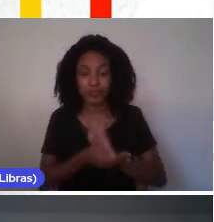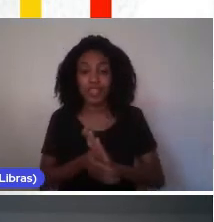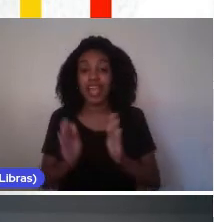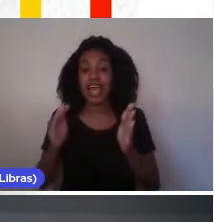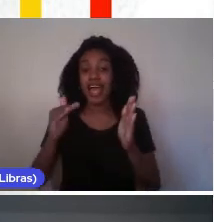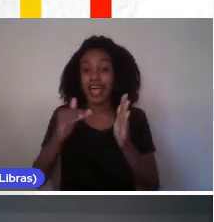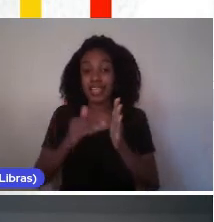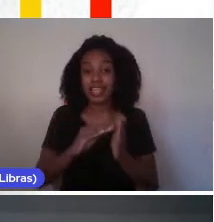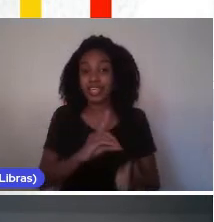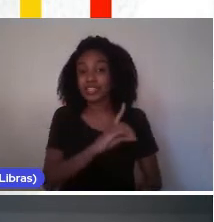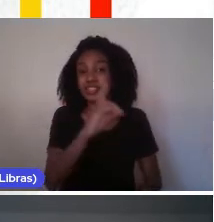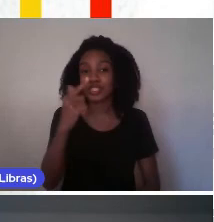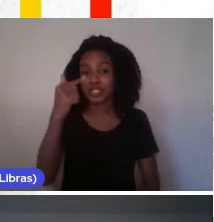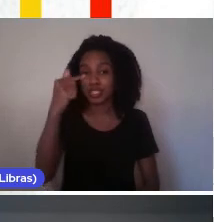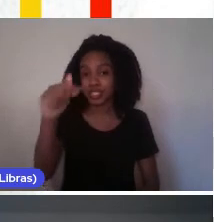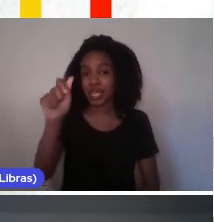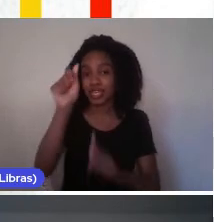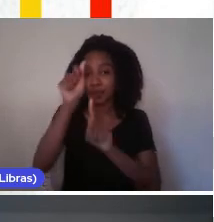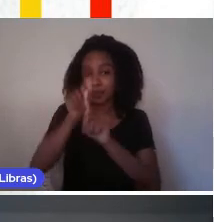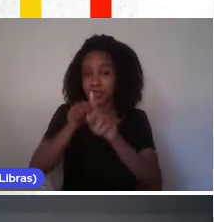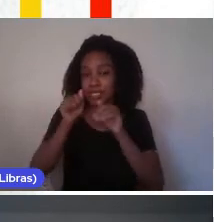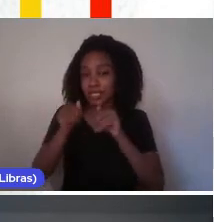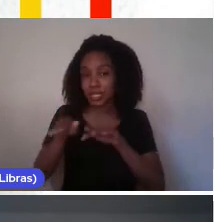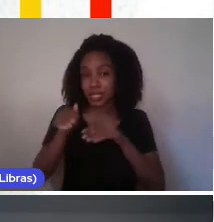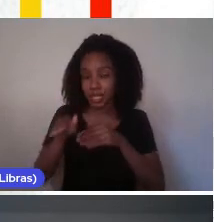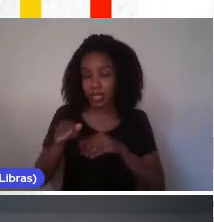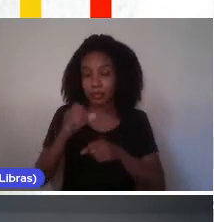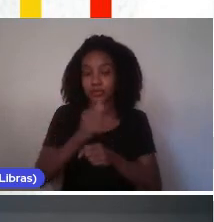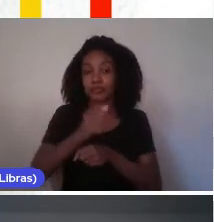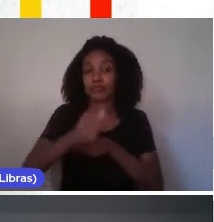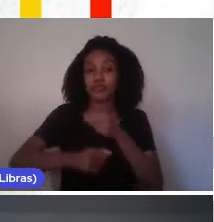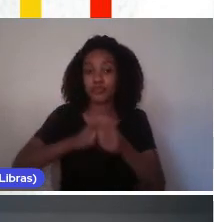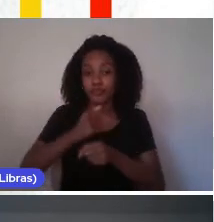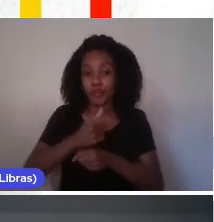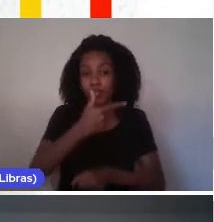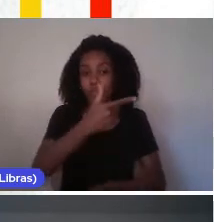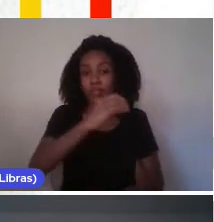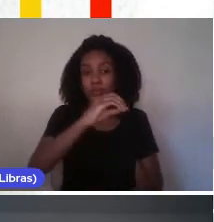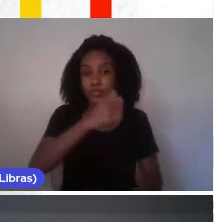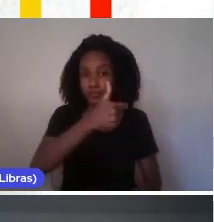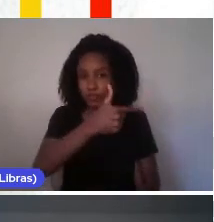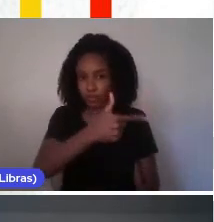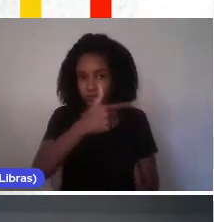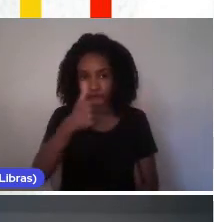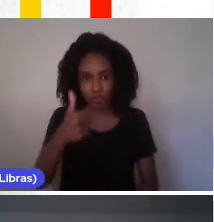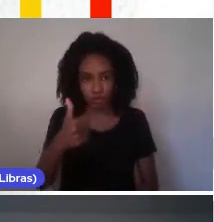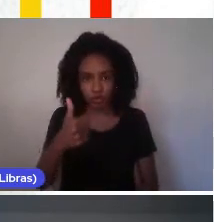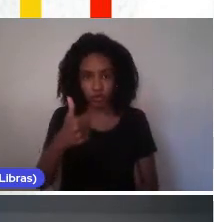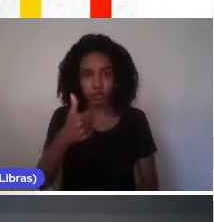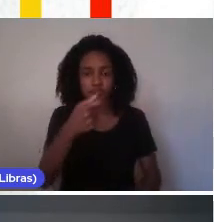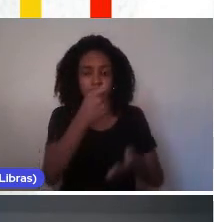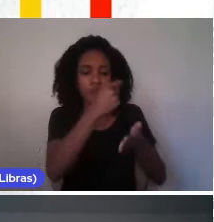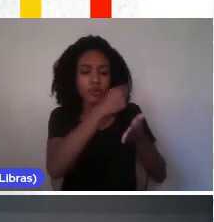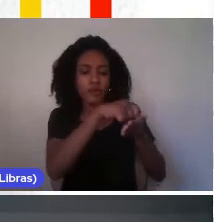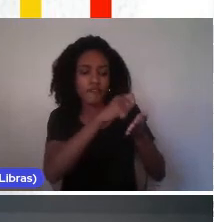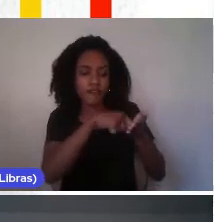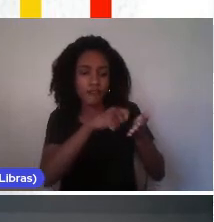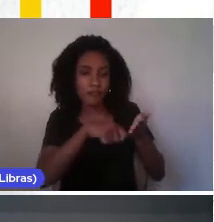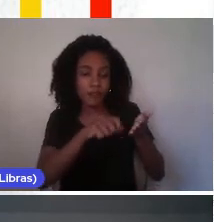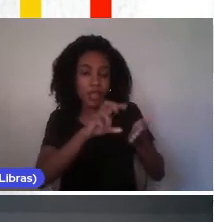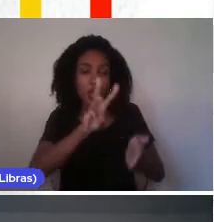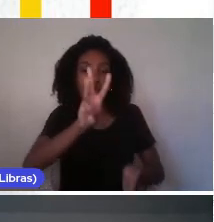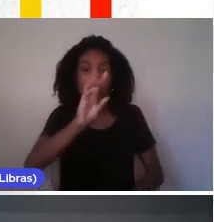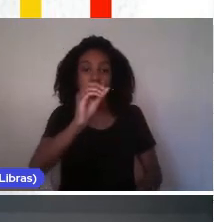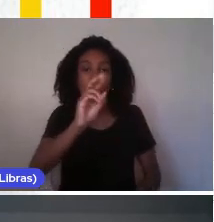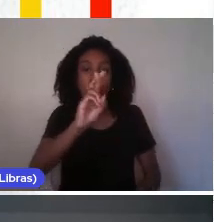de nove de 2021, o preenchimento em Word e